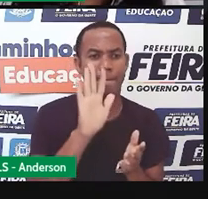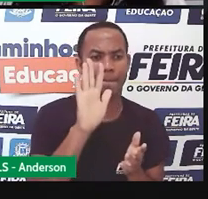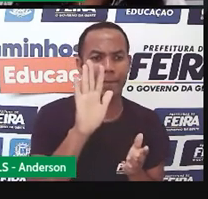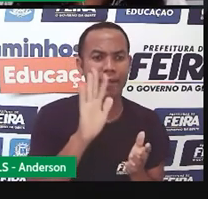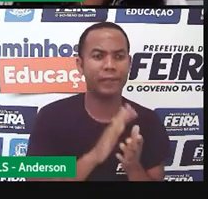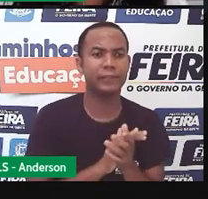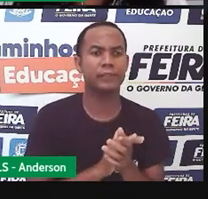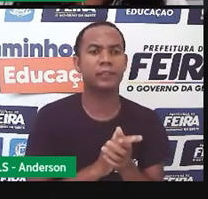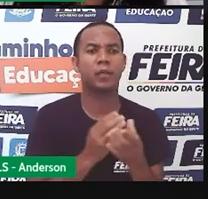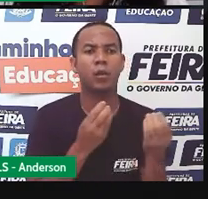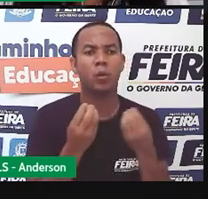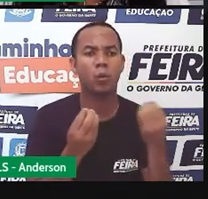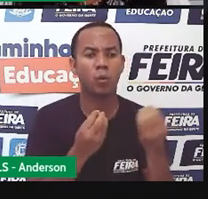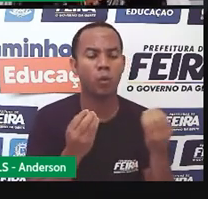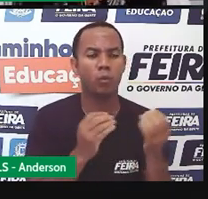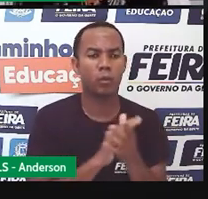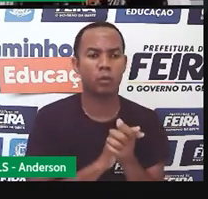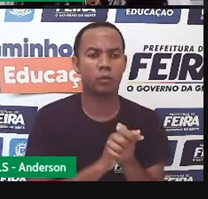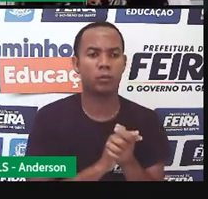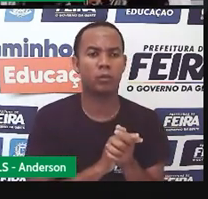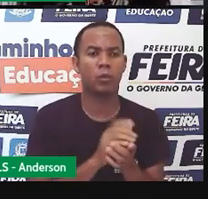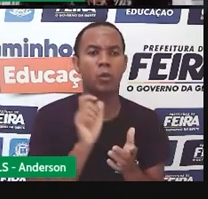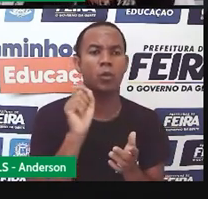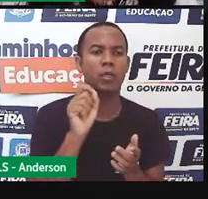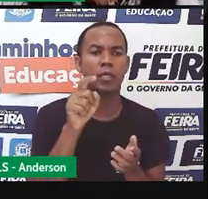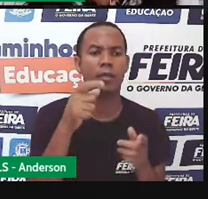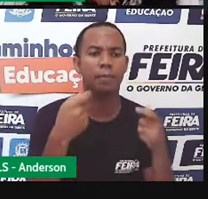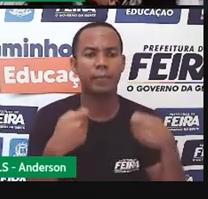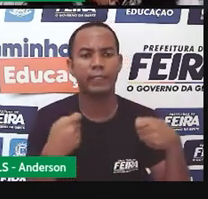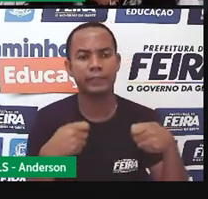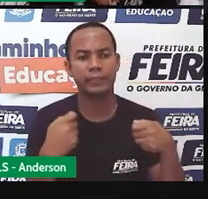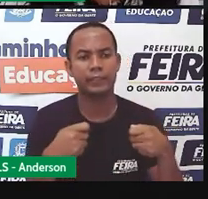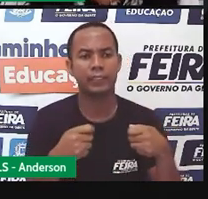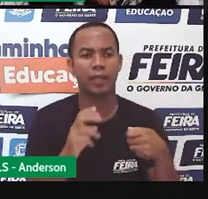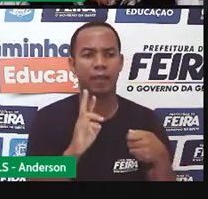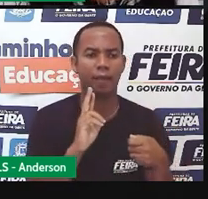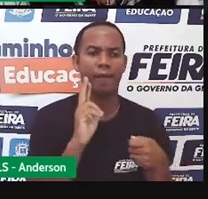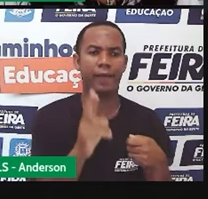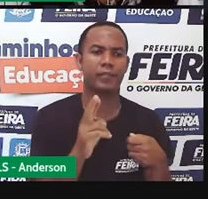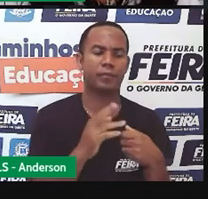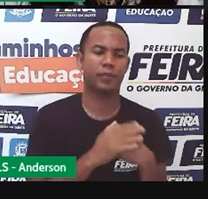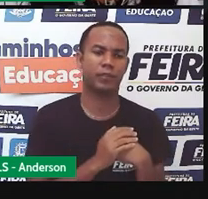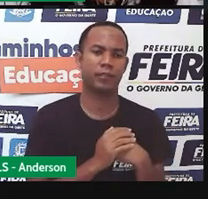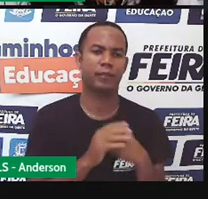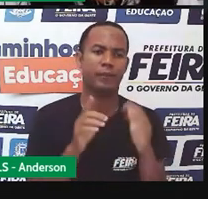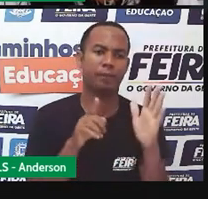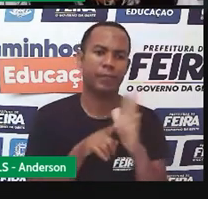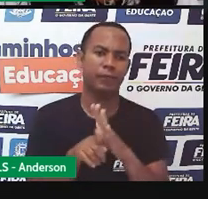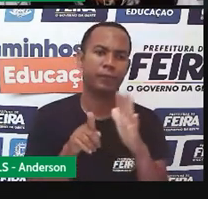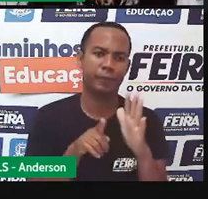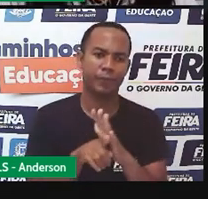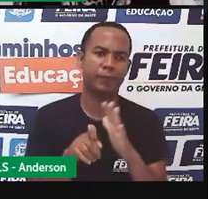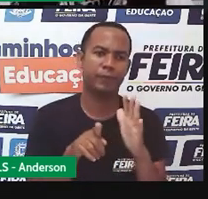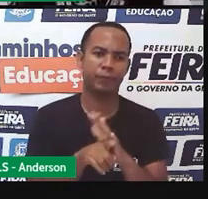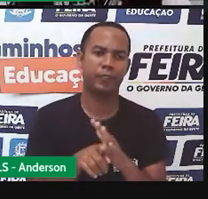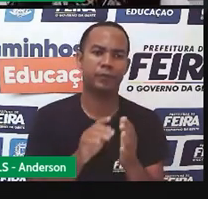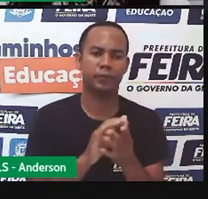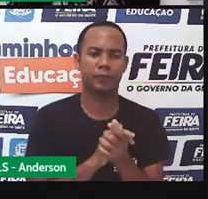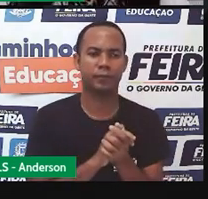essa produção, você vai precisar de responder aquelas perguntinhas da Lídia, tá bom?